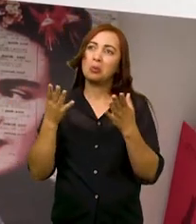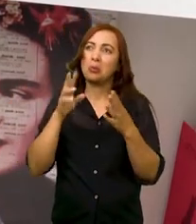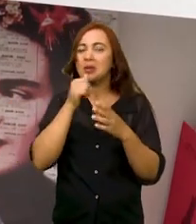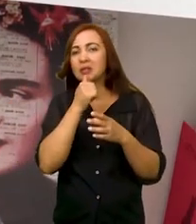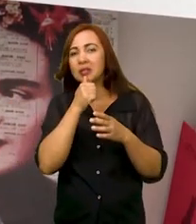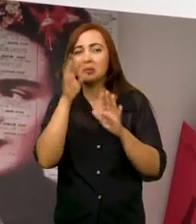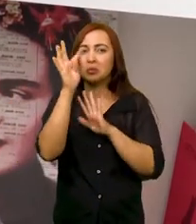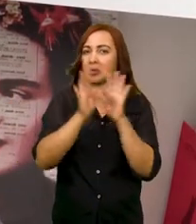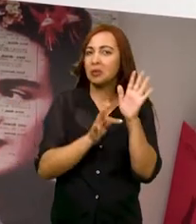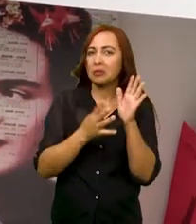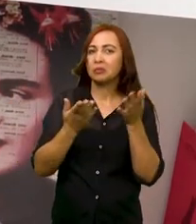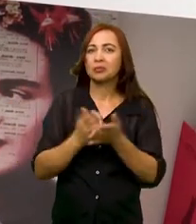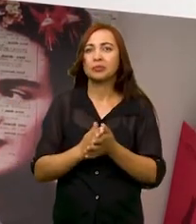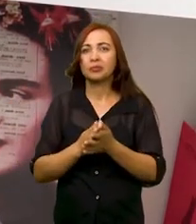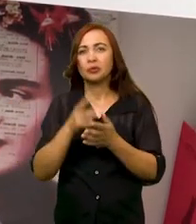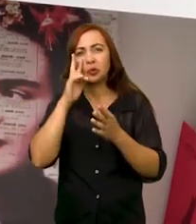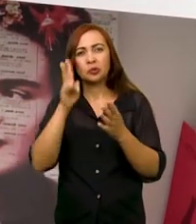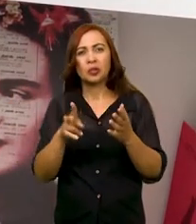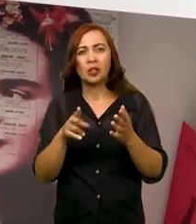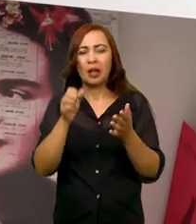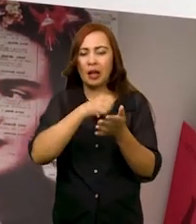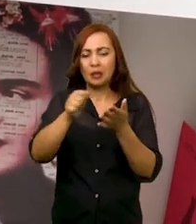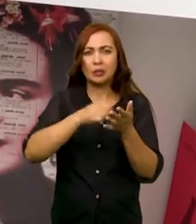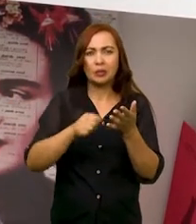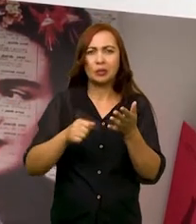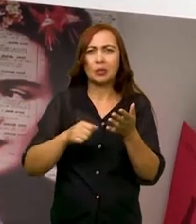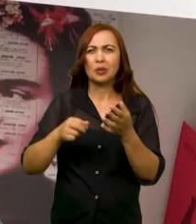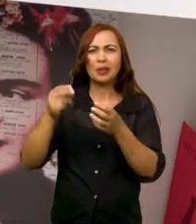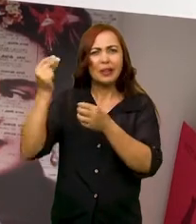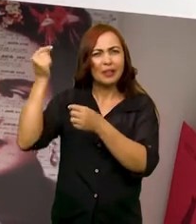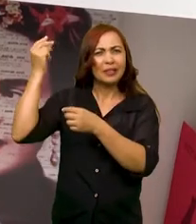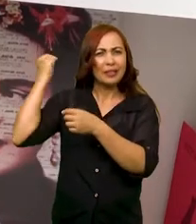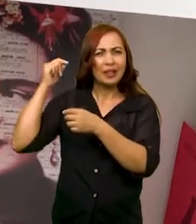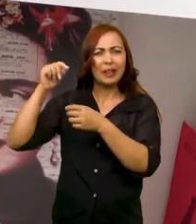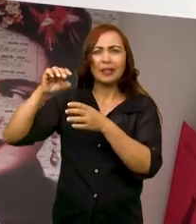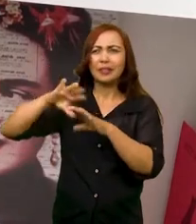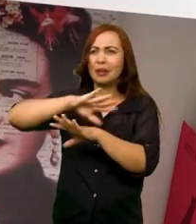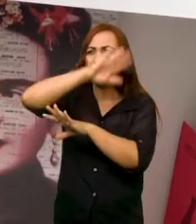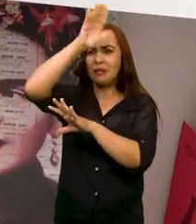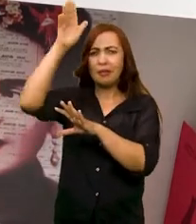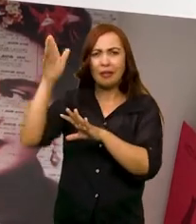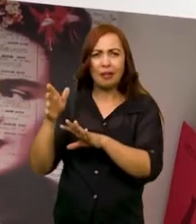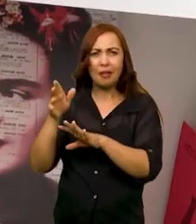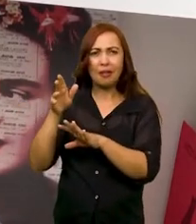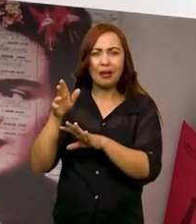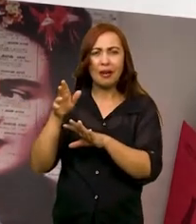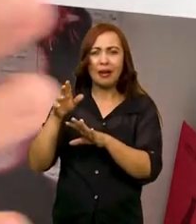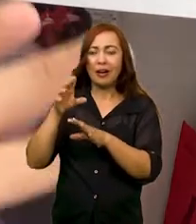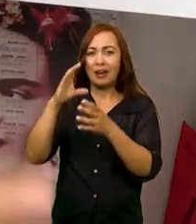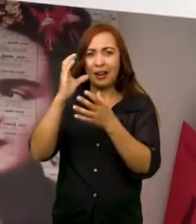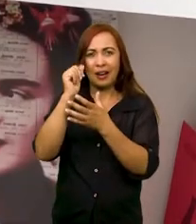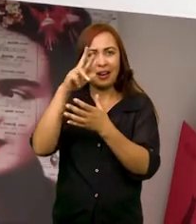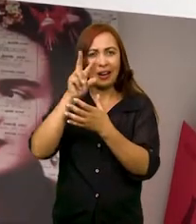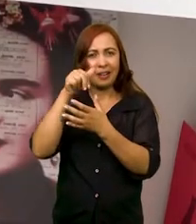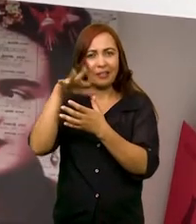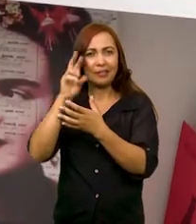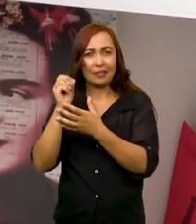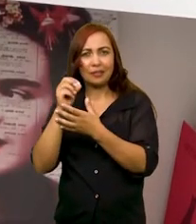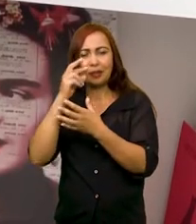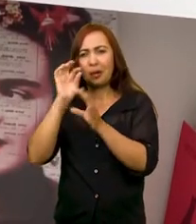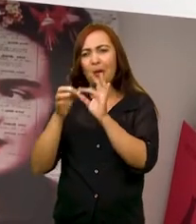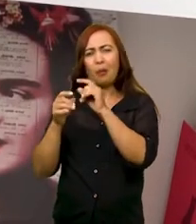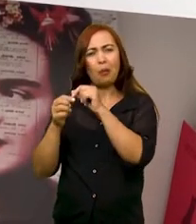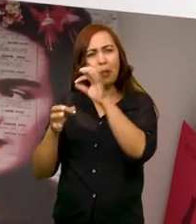Se observarmos, por exemplo, a questão das pinturas rupestres, irmos um pouquinho longe, ou bastante longe, e assim voltarmos ao longo